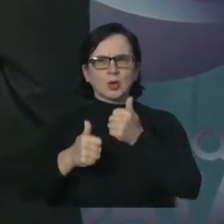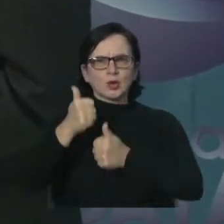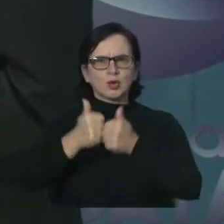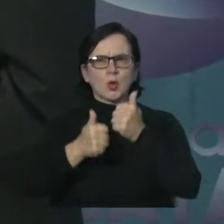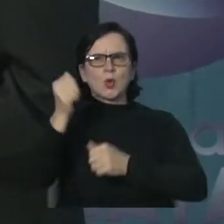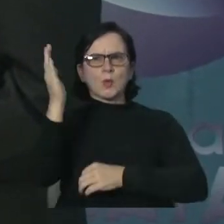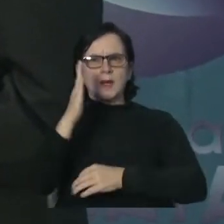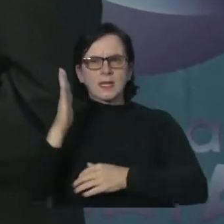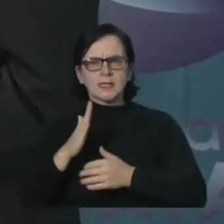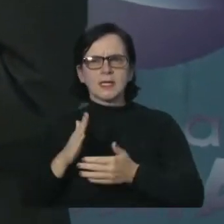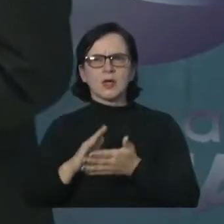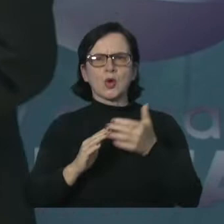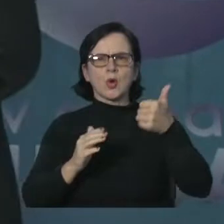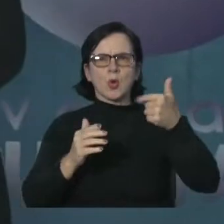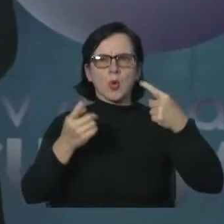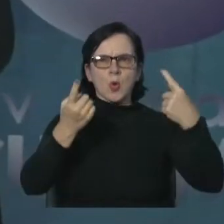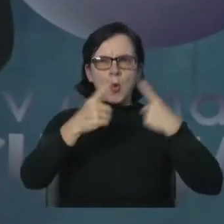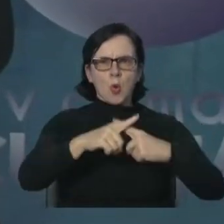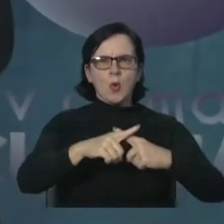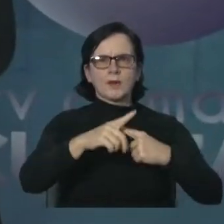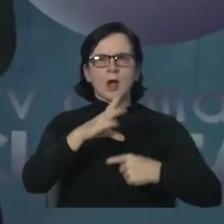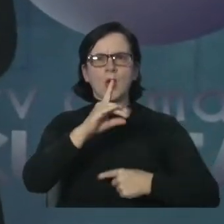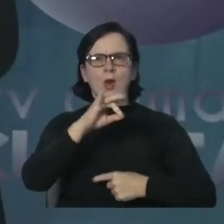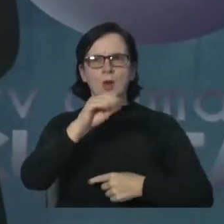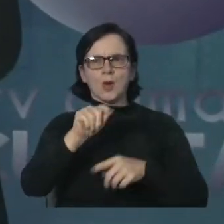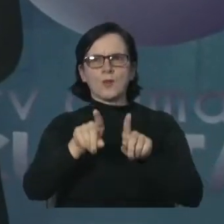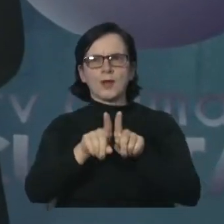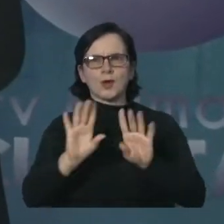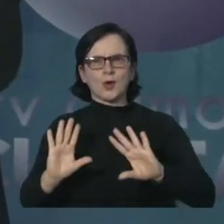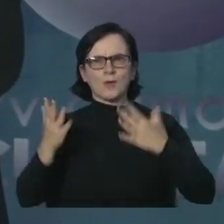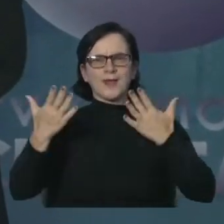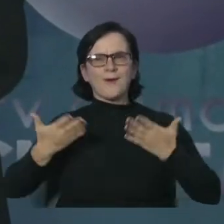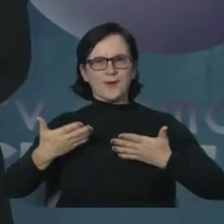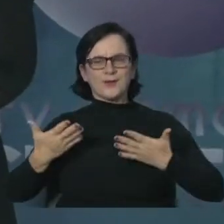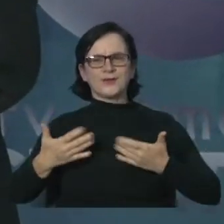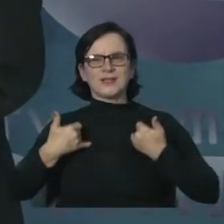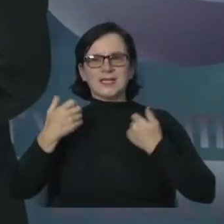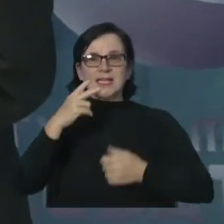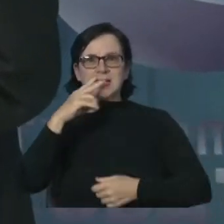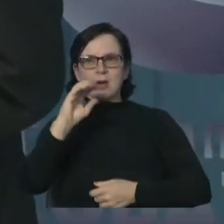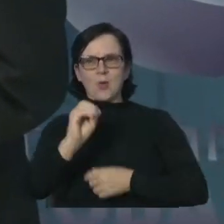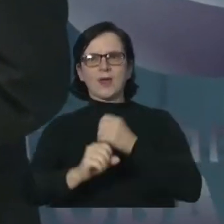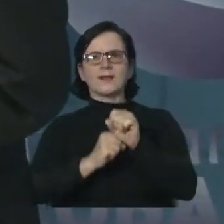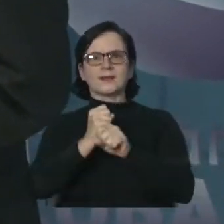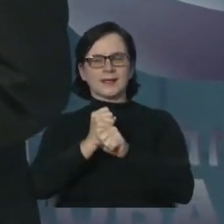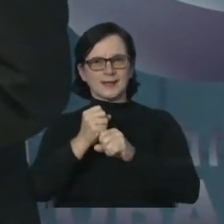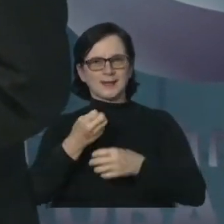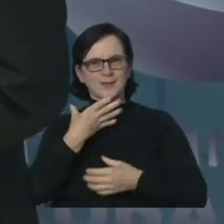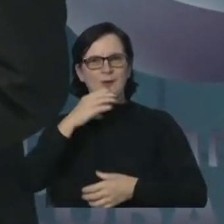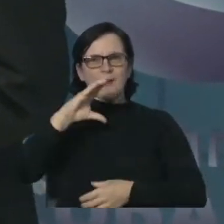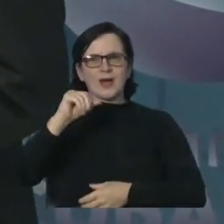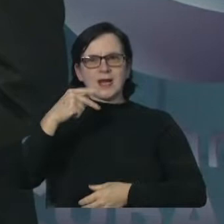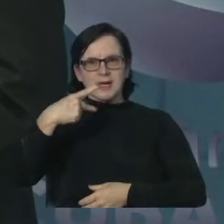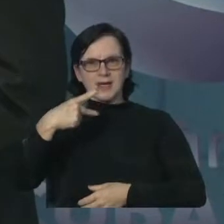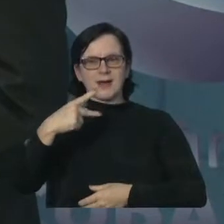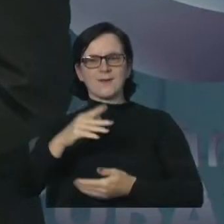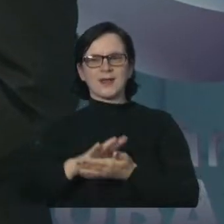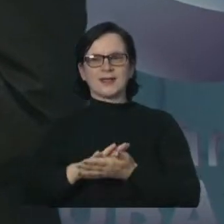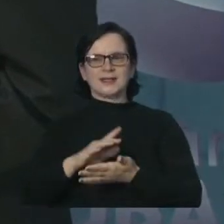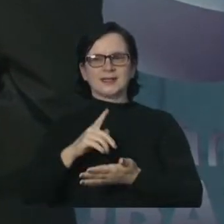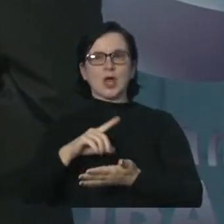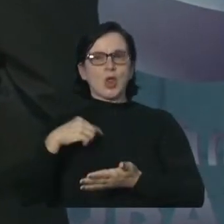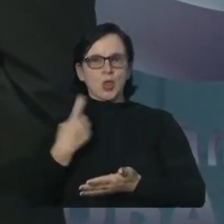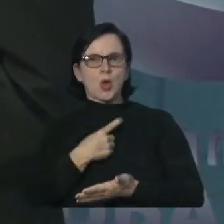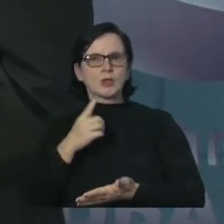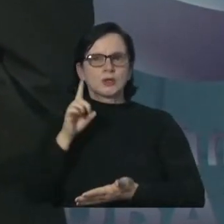e Colômbia. Então, é muita coisa para comemorar o dia de hoje. Está 50 anos aqui do campo, mas o nosso dia